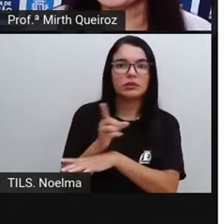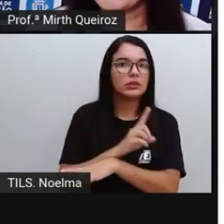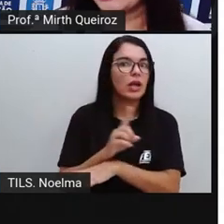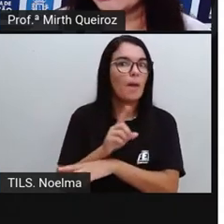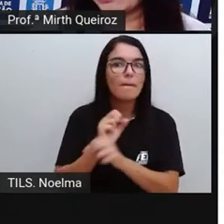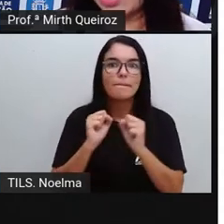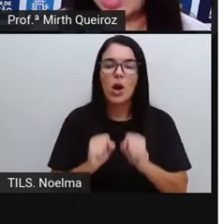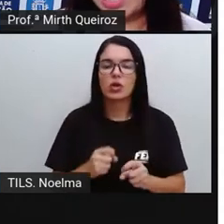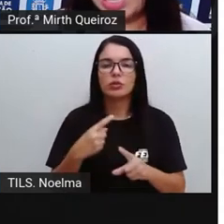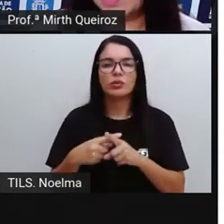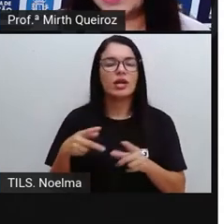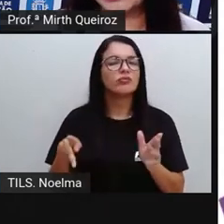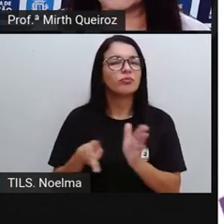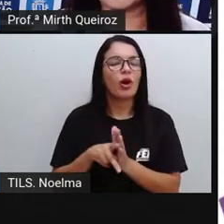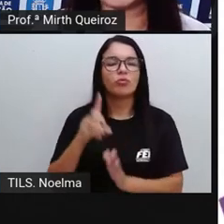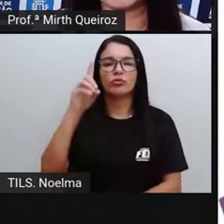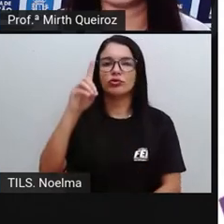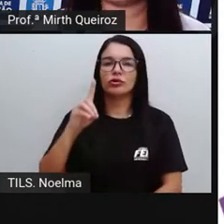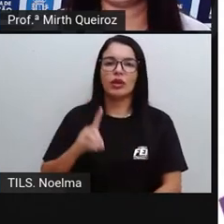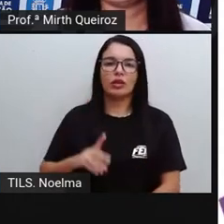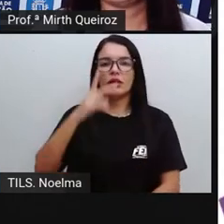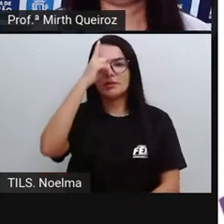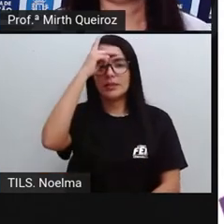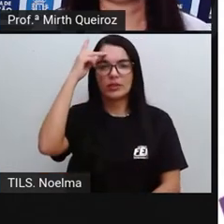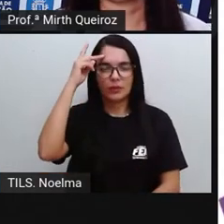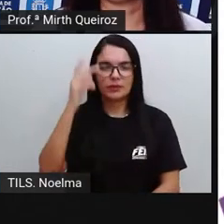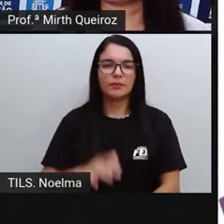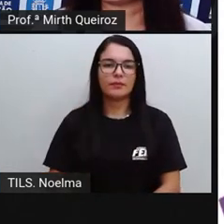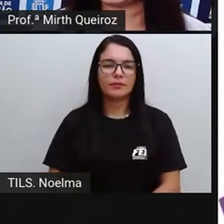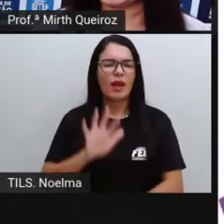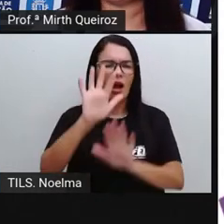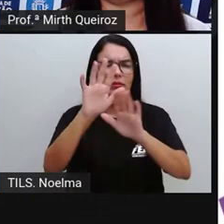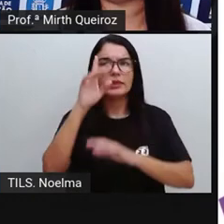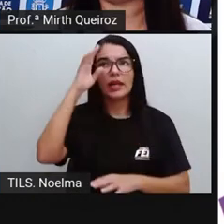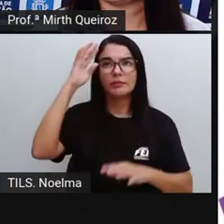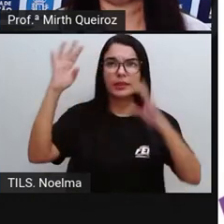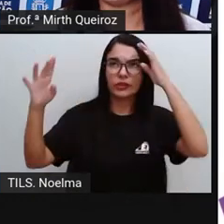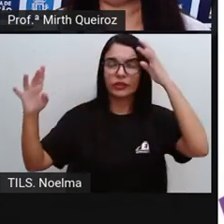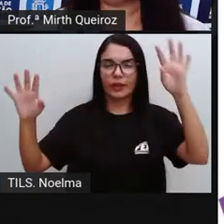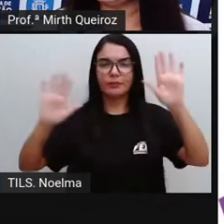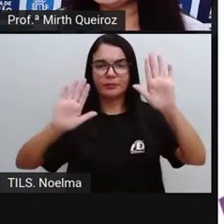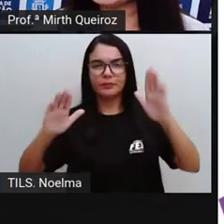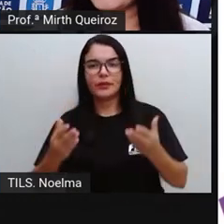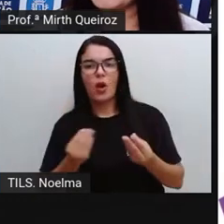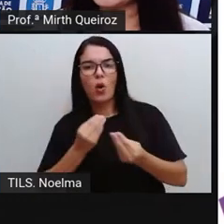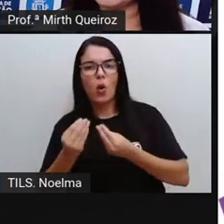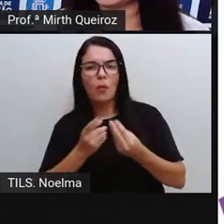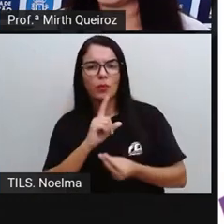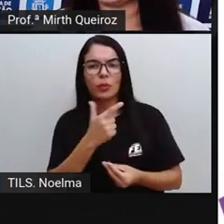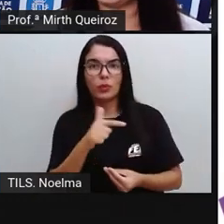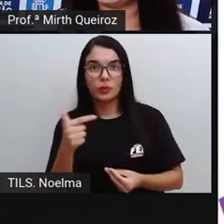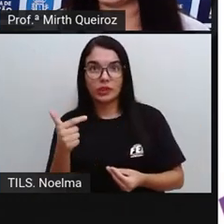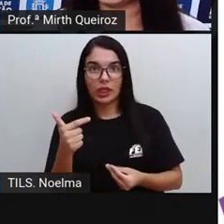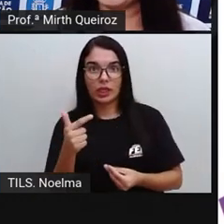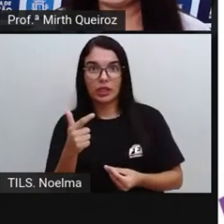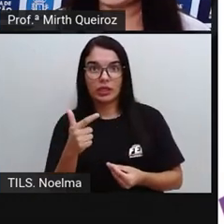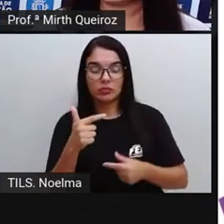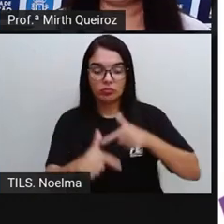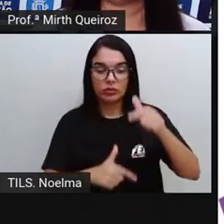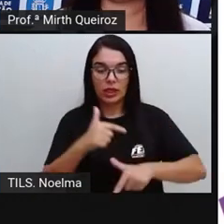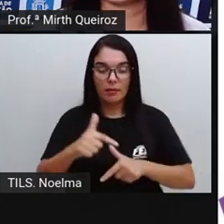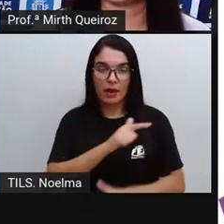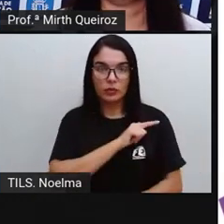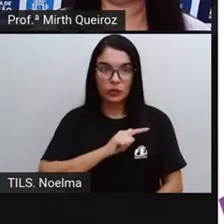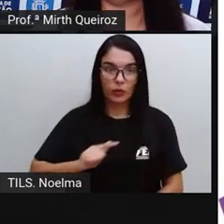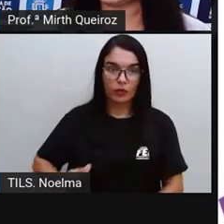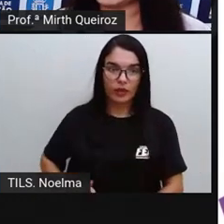um direito Das pessoas Certo Para imaginar Como não ter Serviços públicos Pode